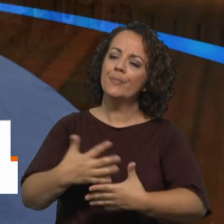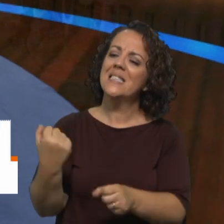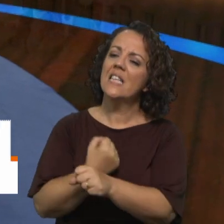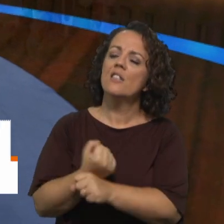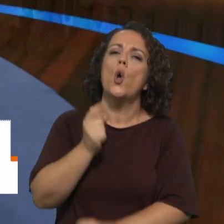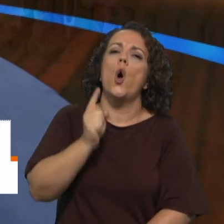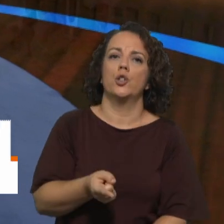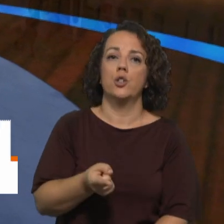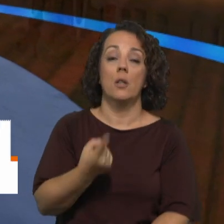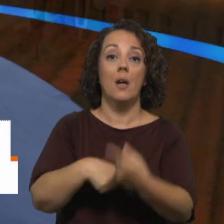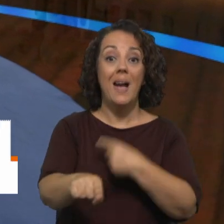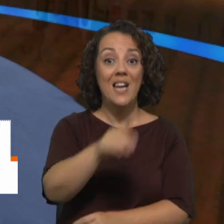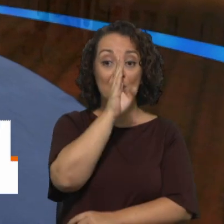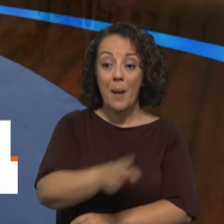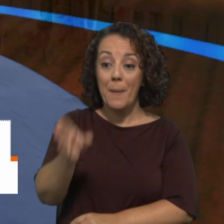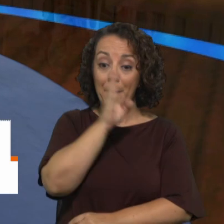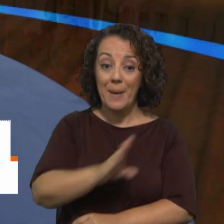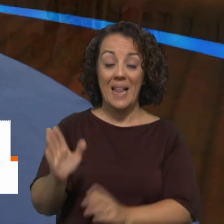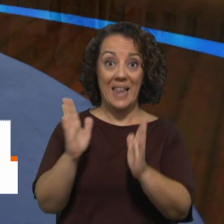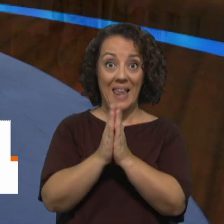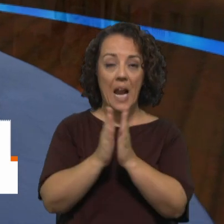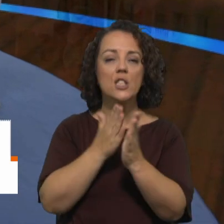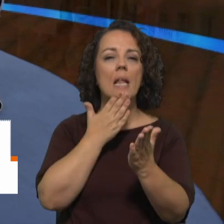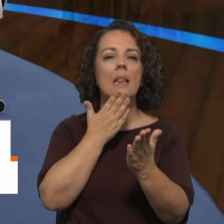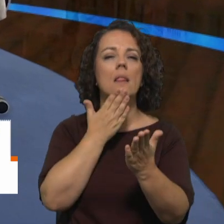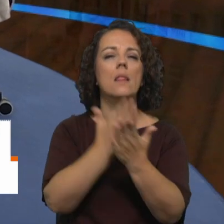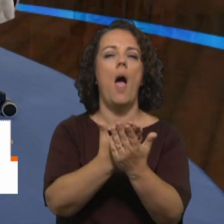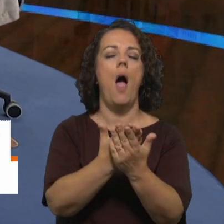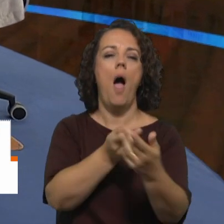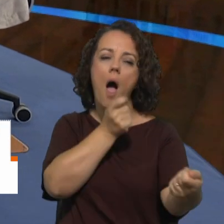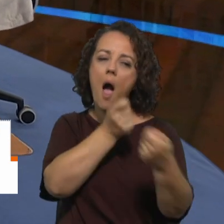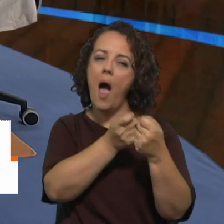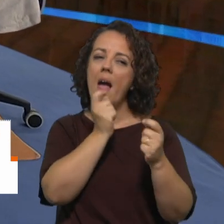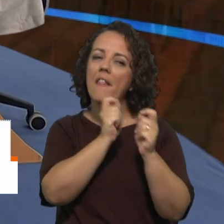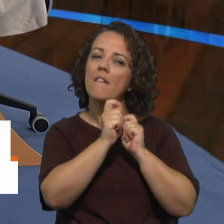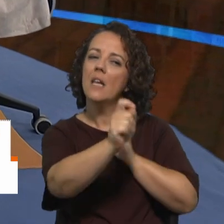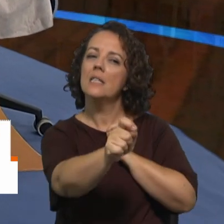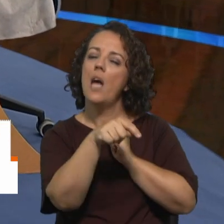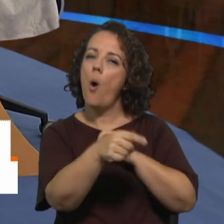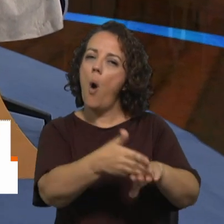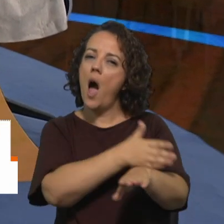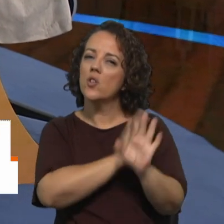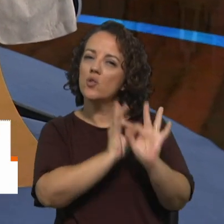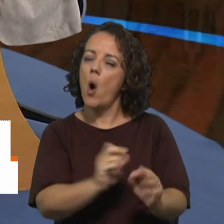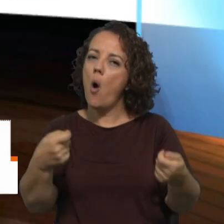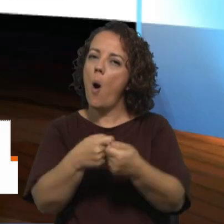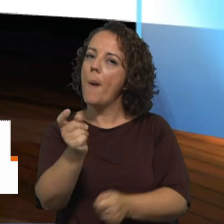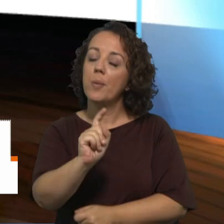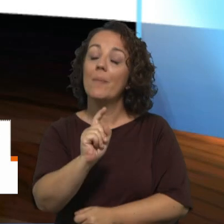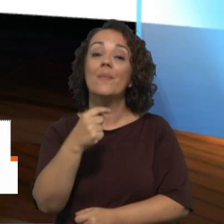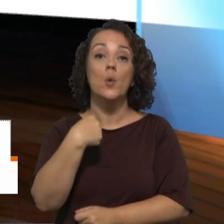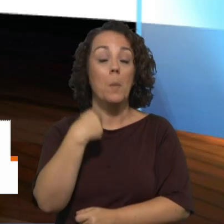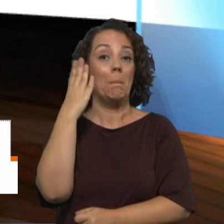da igreja é que nem sempre tem ido ao encontro dessas definições que já estão bem feitas e portanto o que eu acho que efetivamente tem que acontecer é a mudança da prática